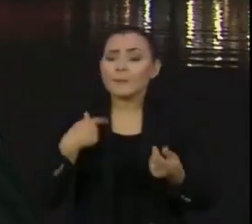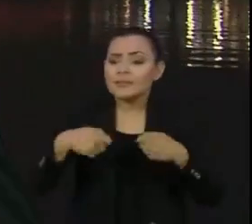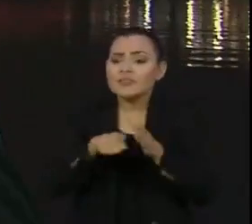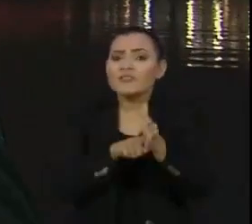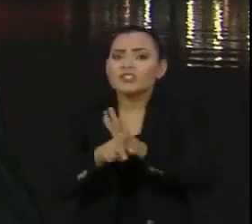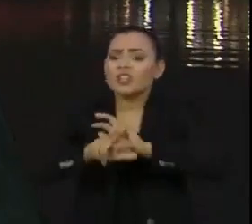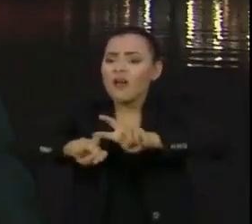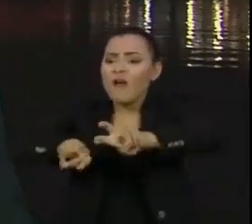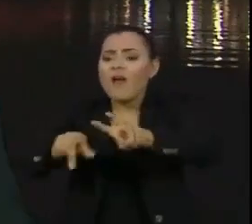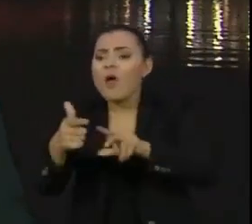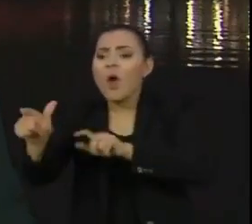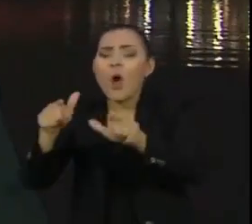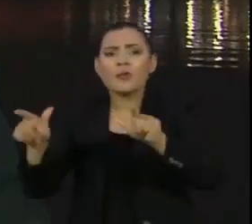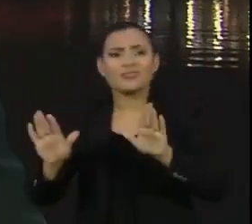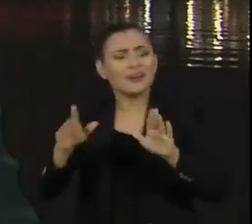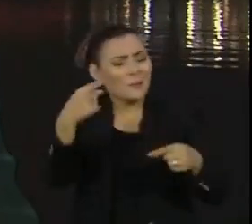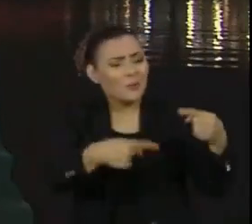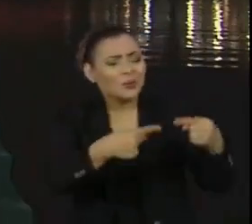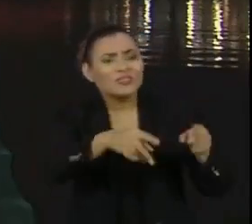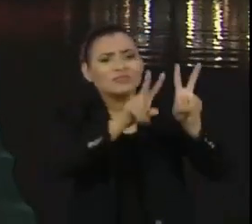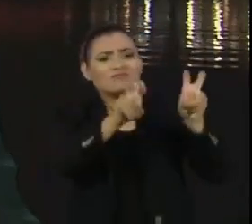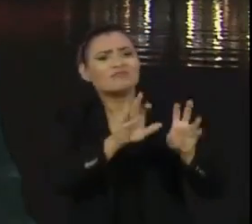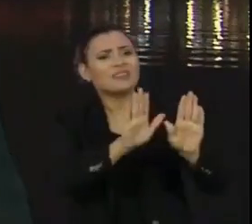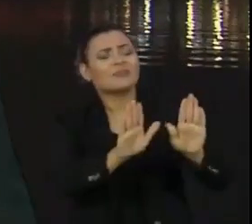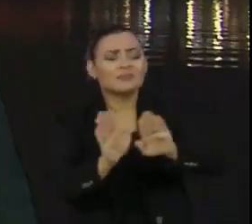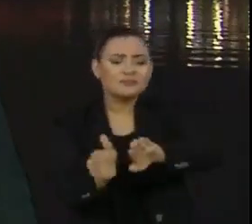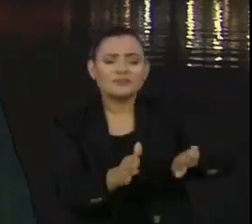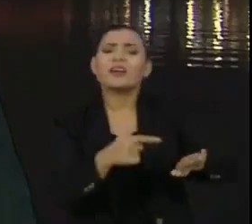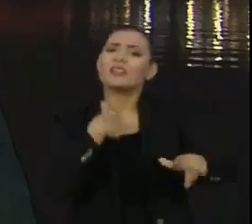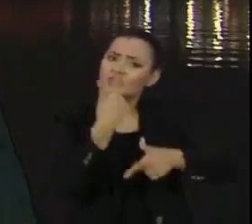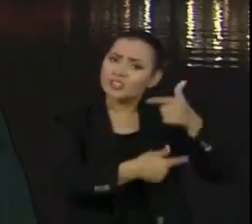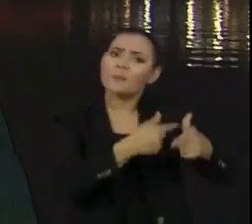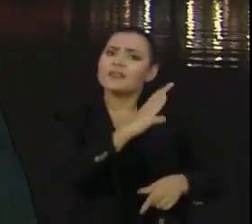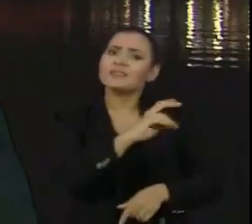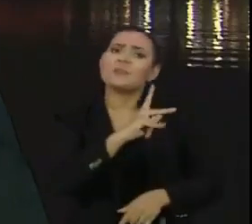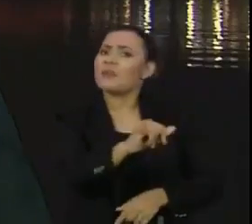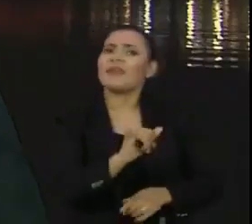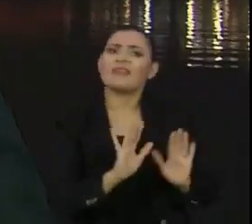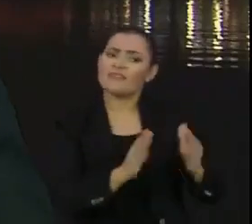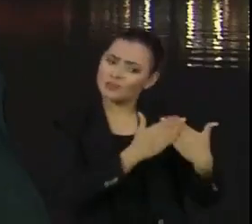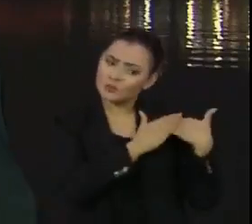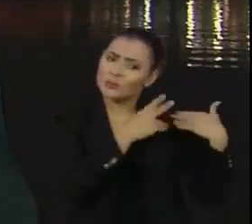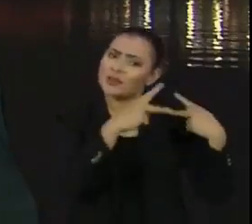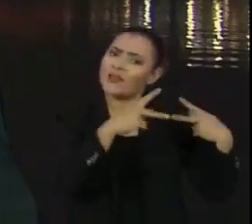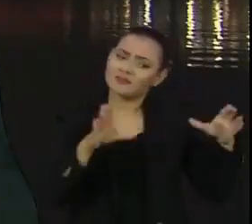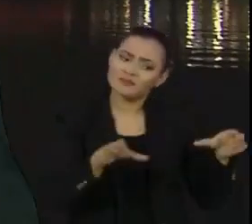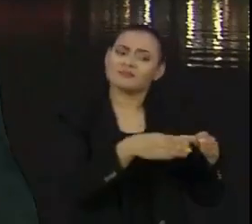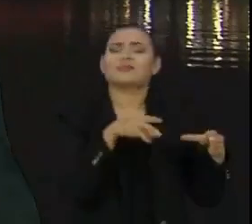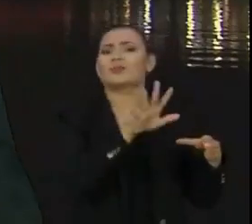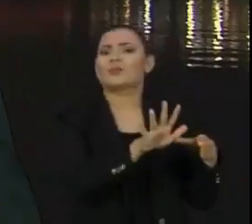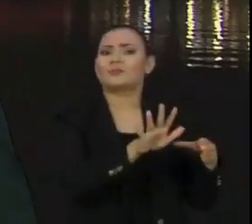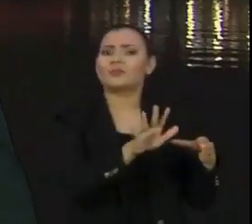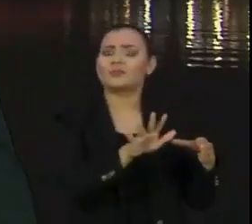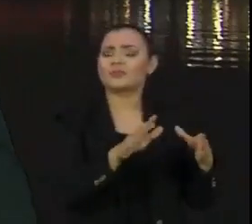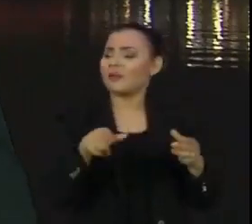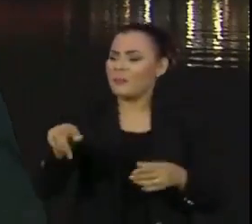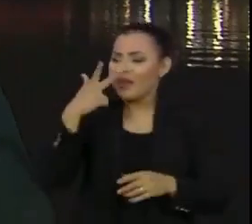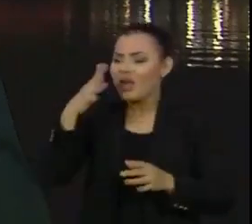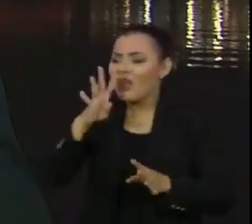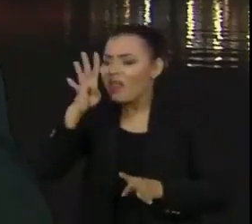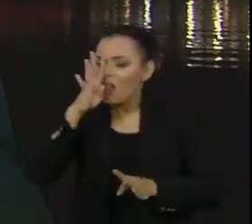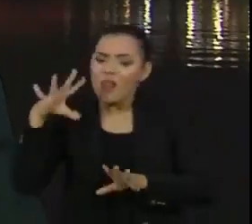e deixar essa questão política para quem está trabalhando na CPI e que pretende apenas fazer justiça.